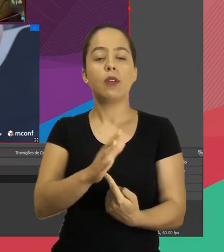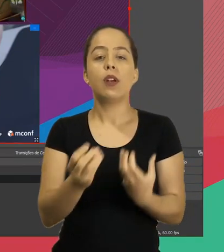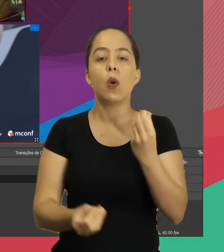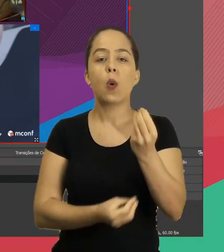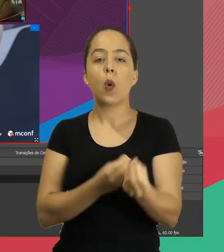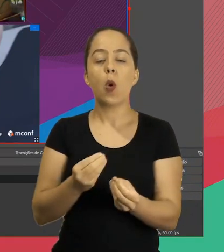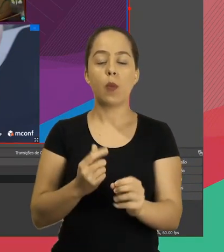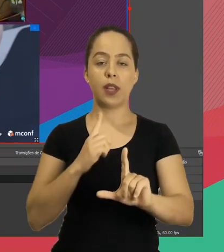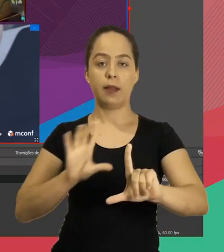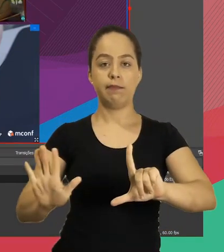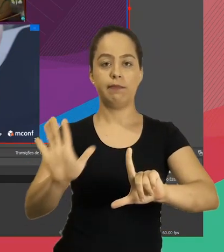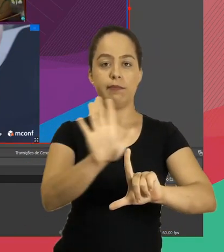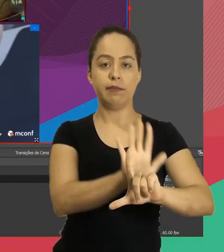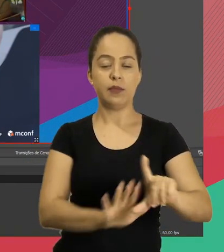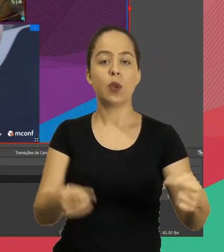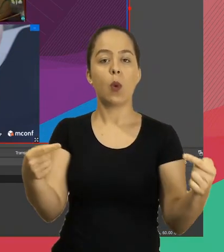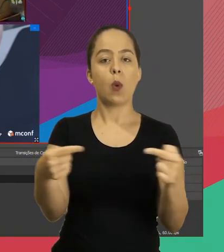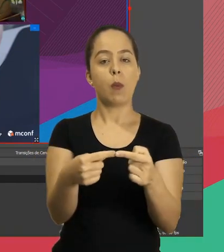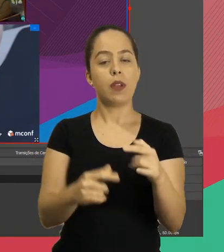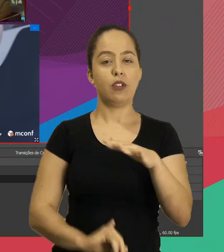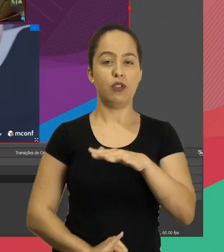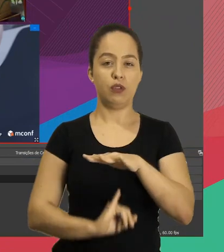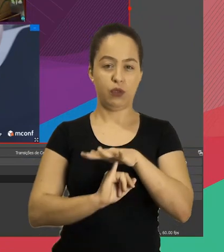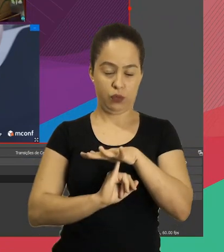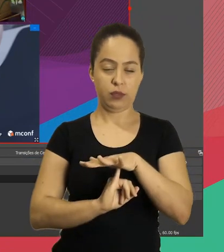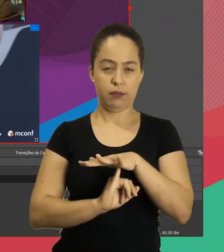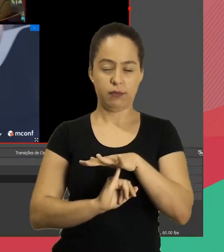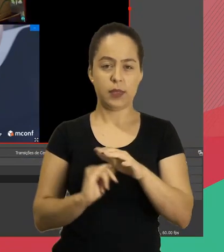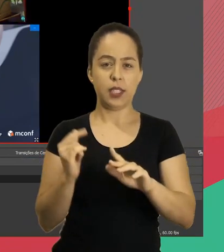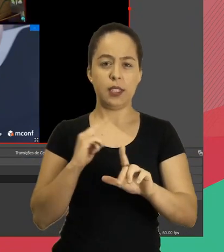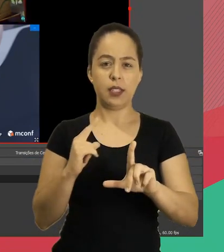e deixar com a cara da instituição.